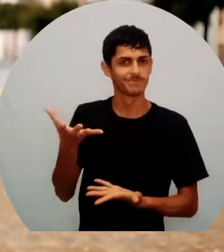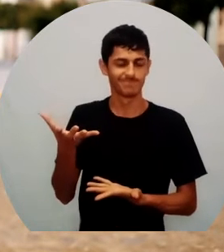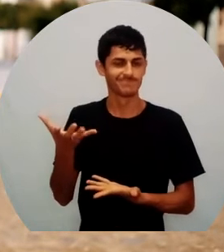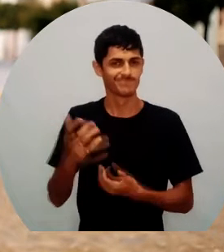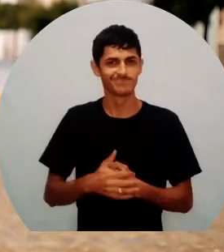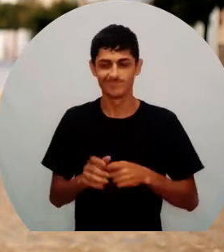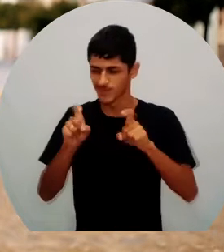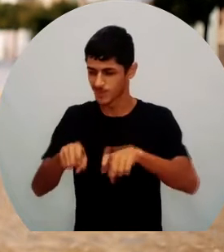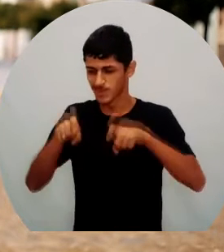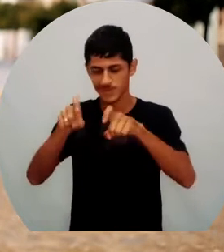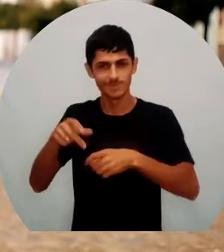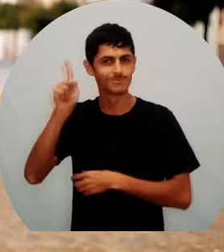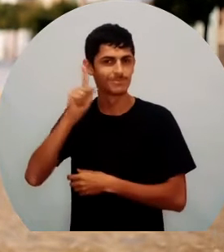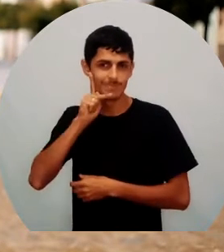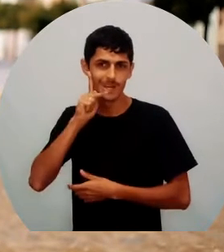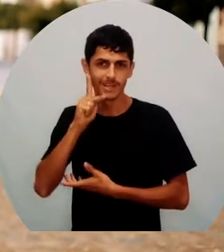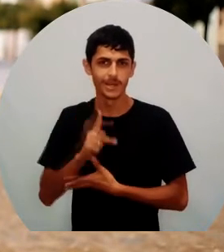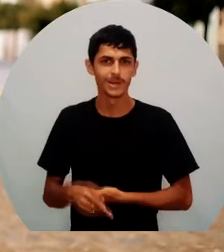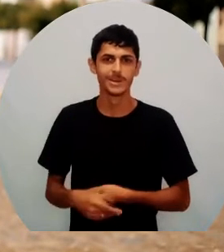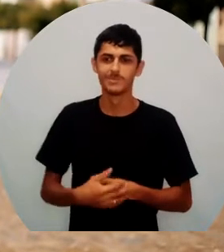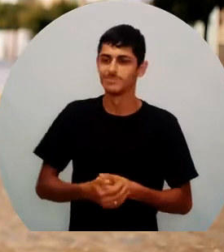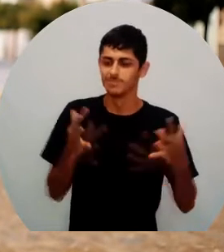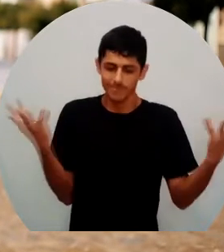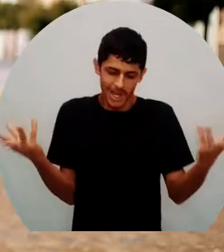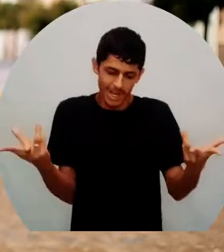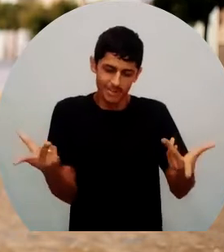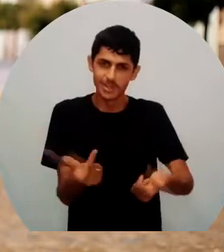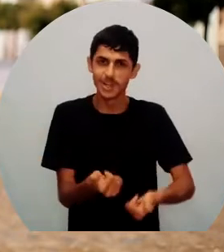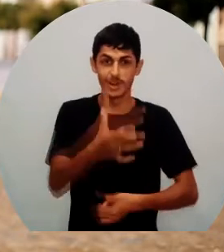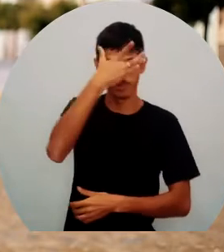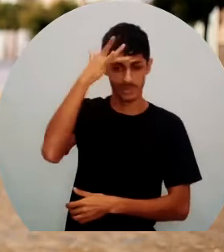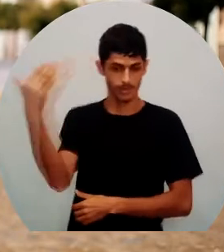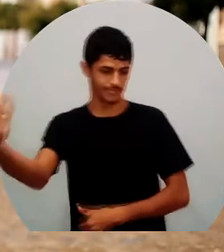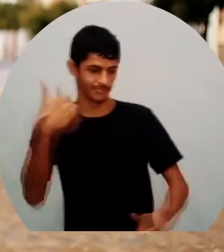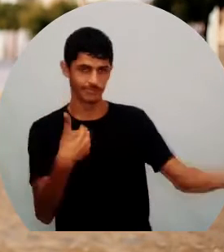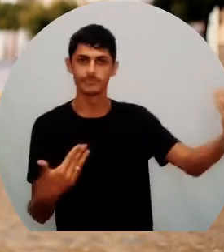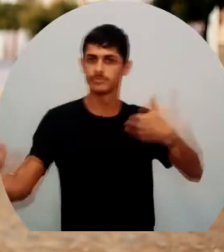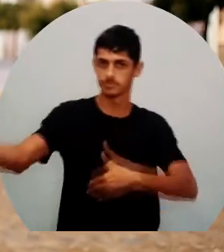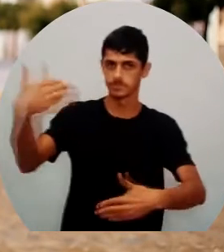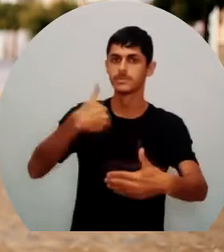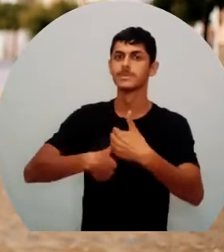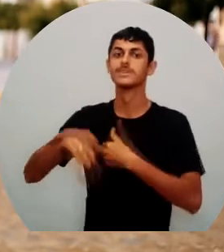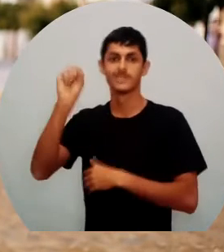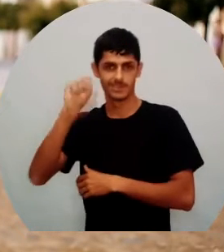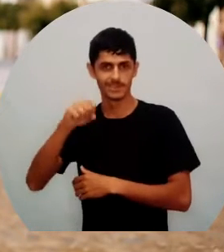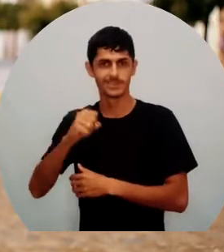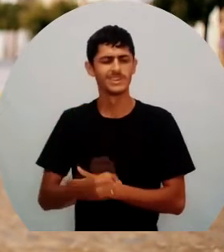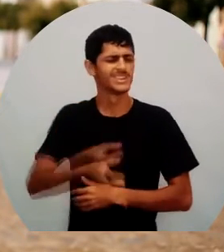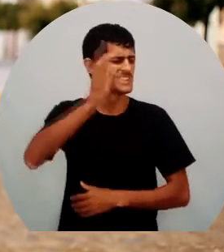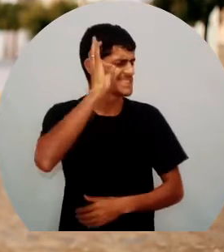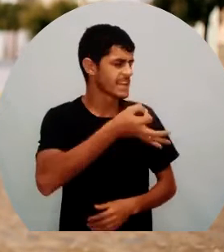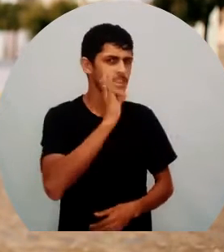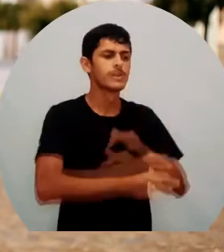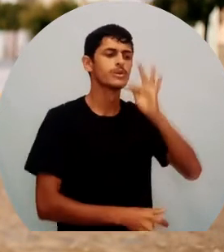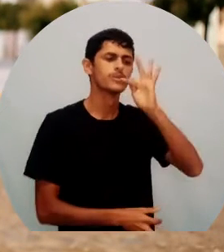vila maravilhosa, que é muito visitada por turistas, né? E tenho certeza que, cada vez, ela